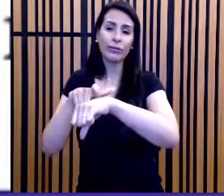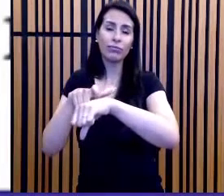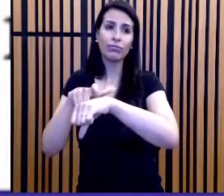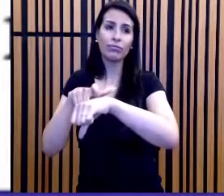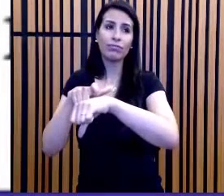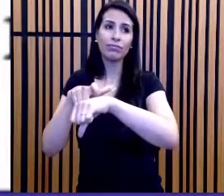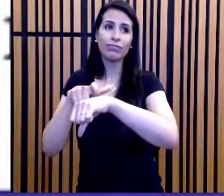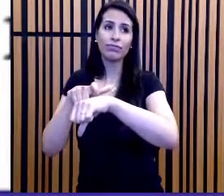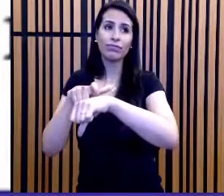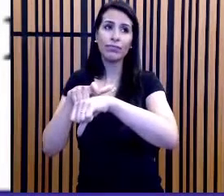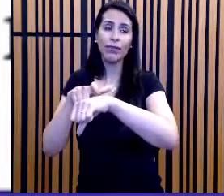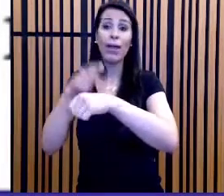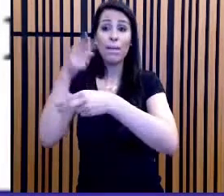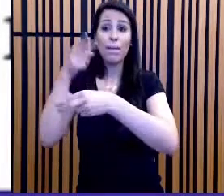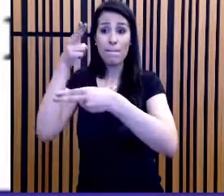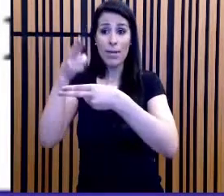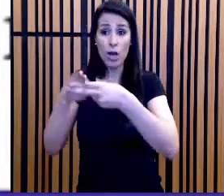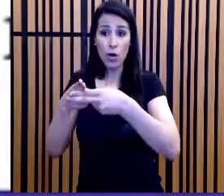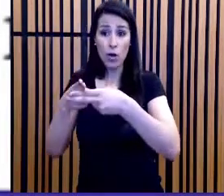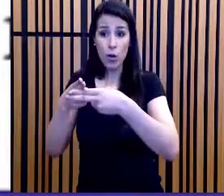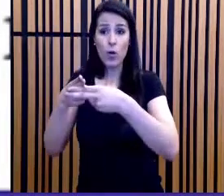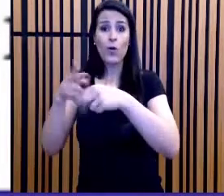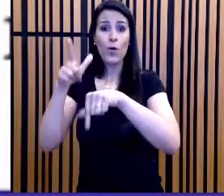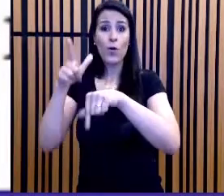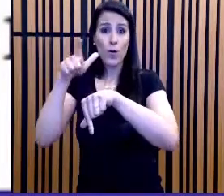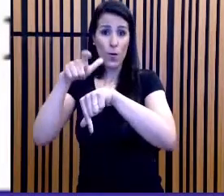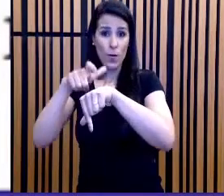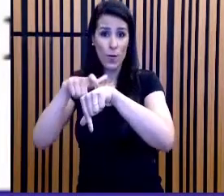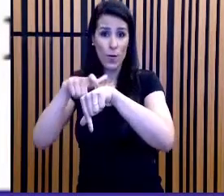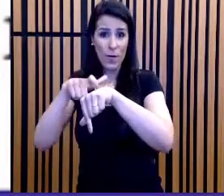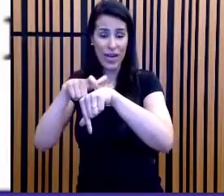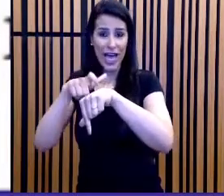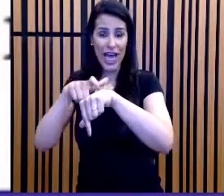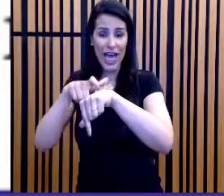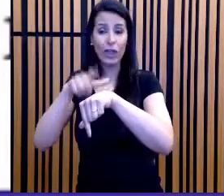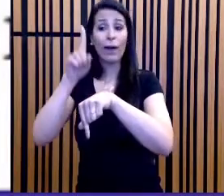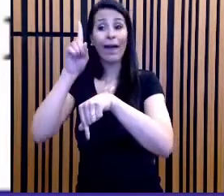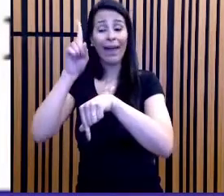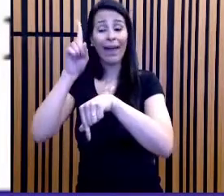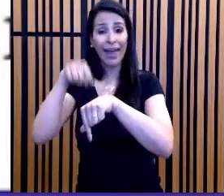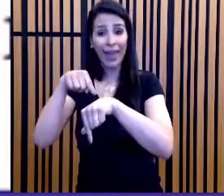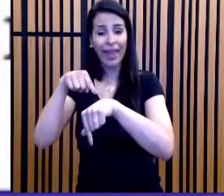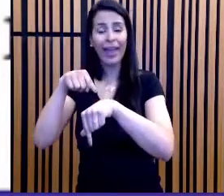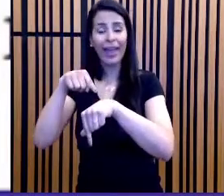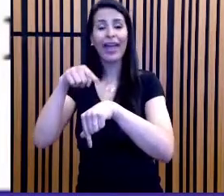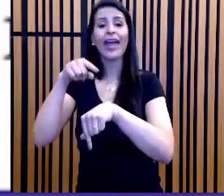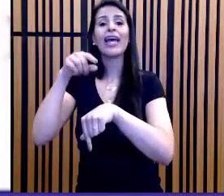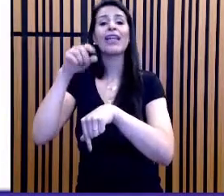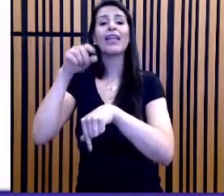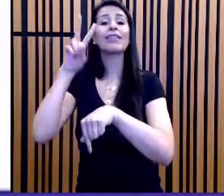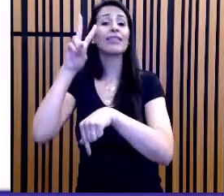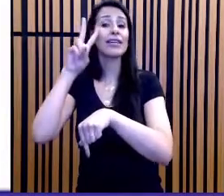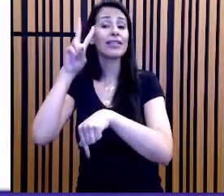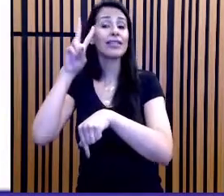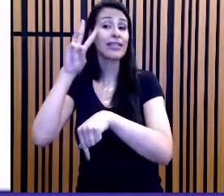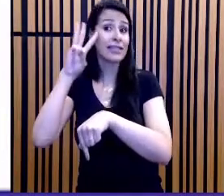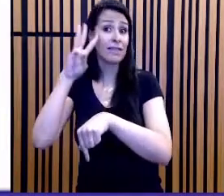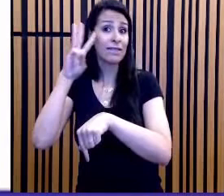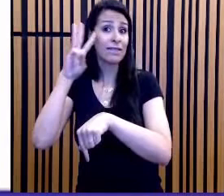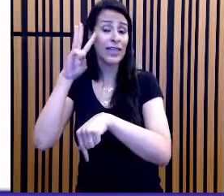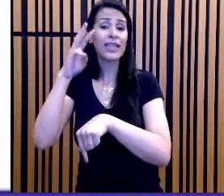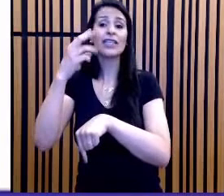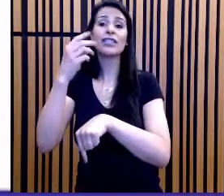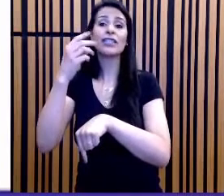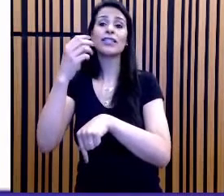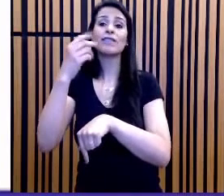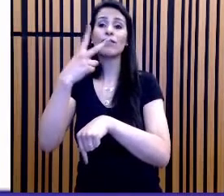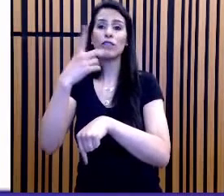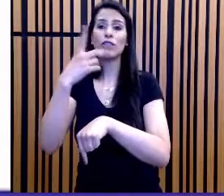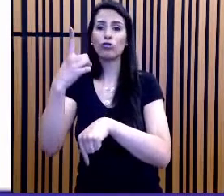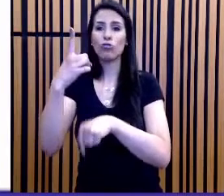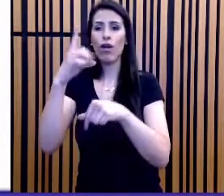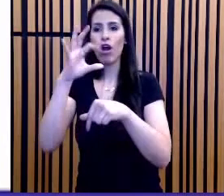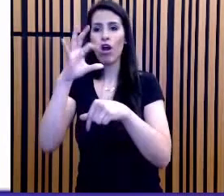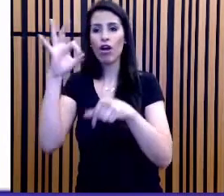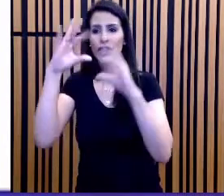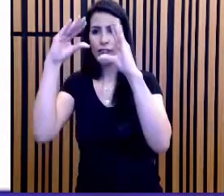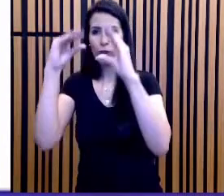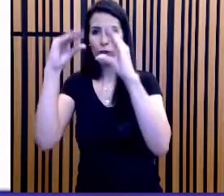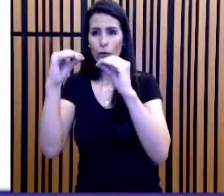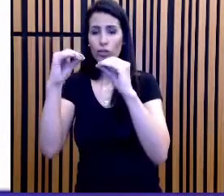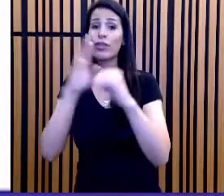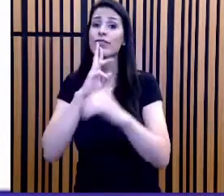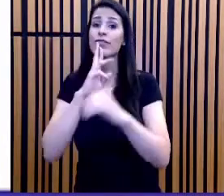desse sistema de reabastecimento, melhor dizendo, vai ser acionado na terça-feira às 21 horas. E a resposta